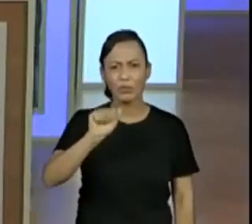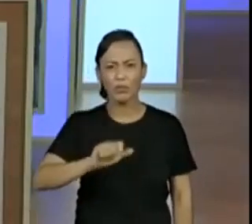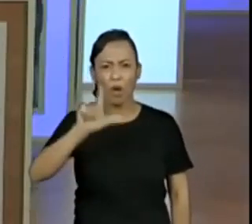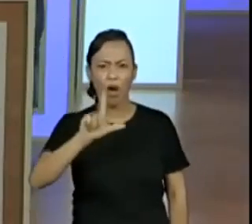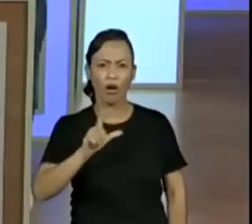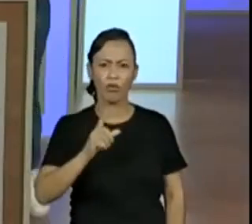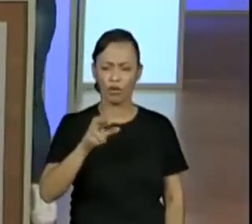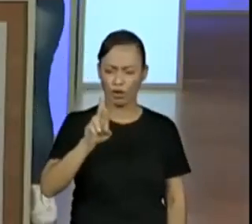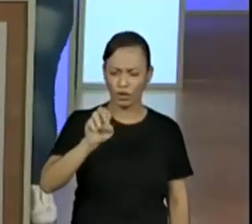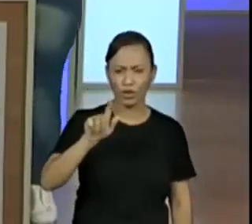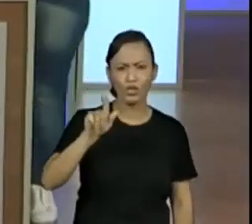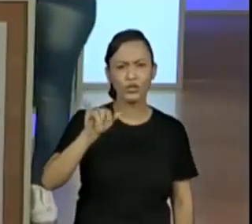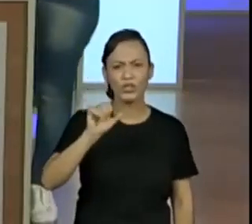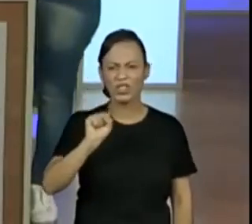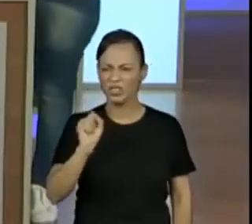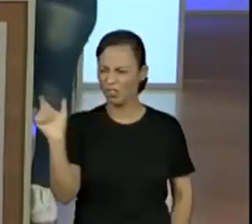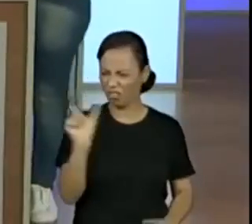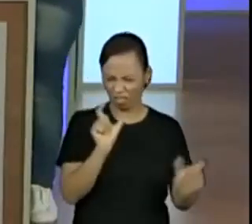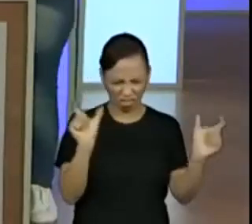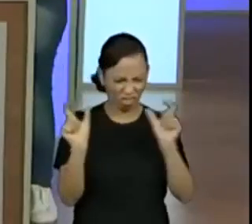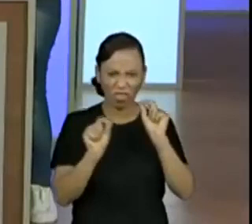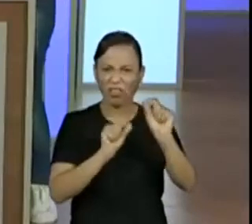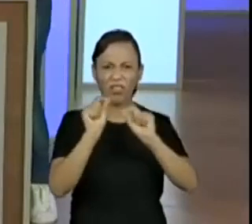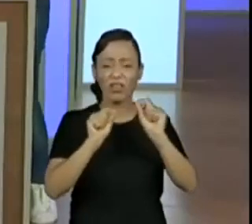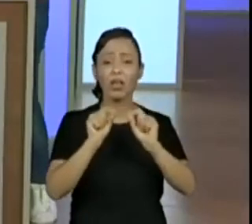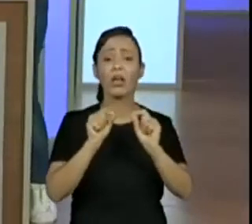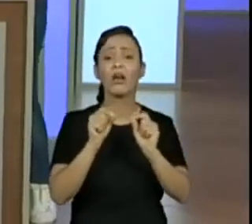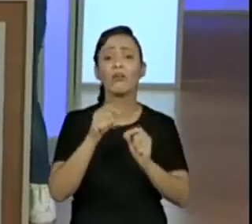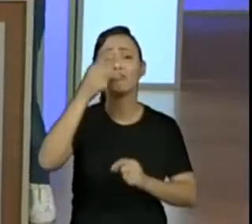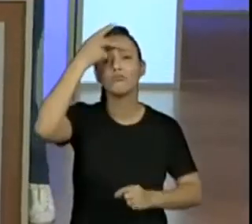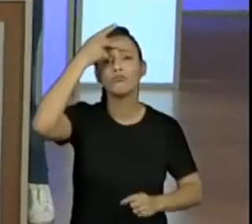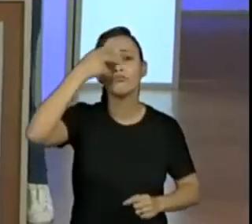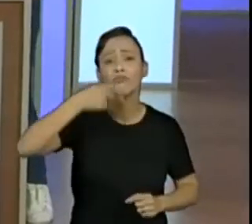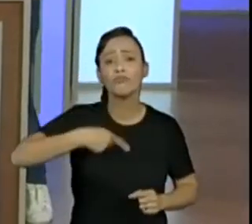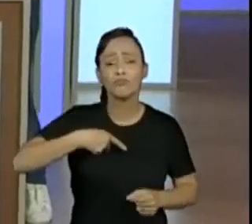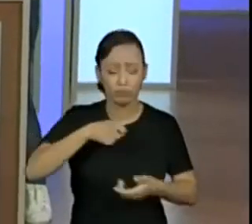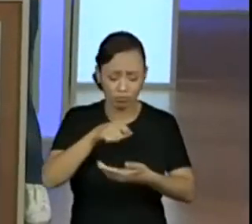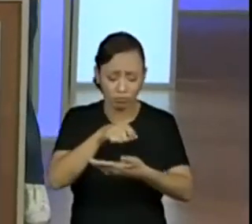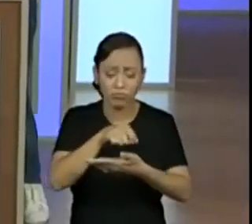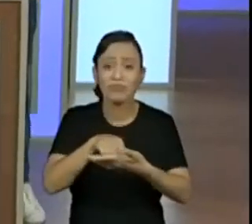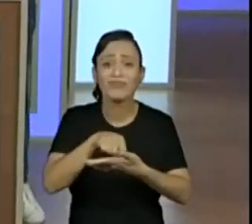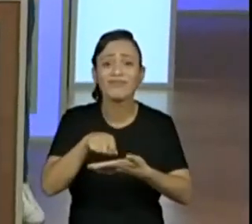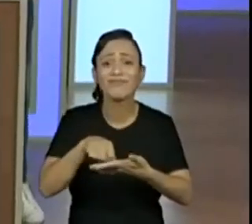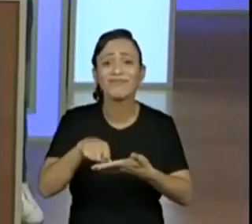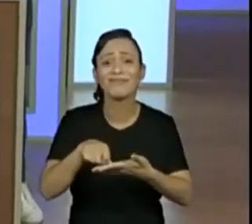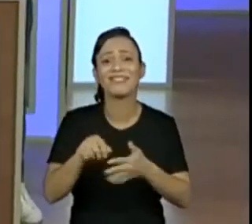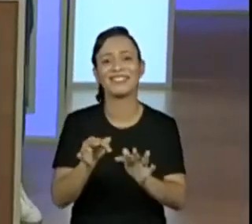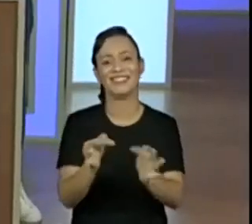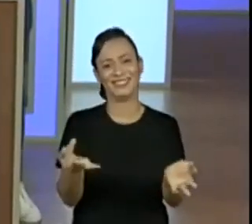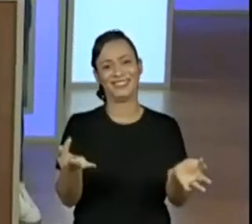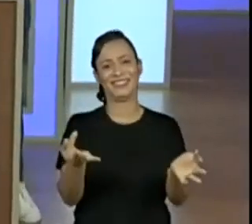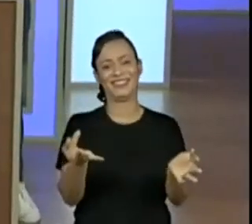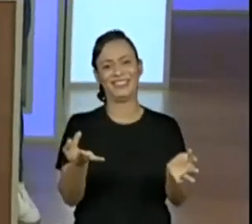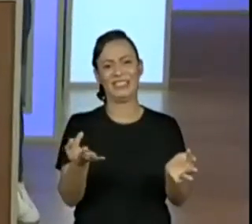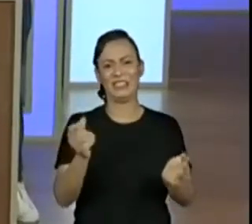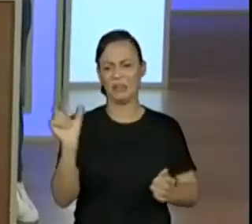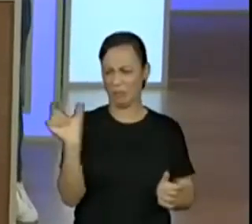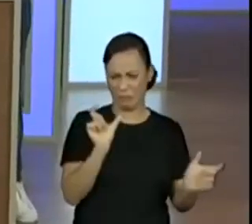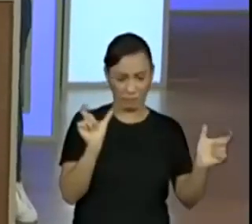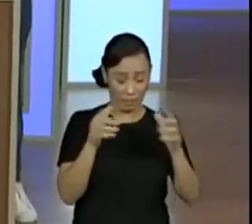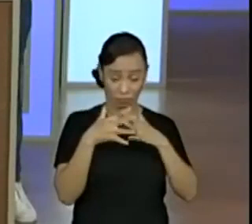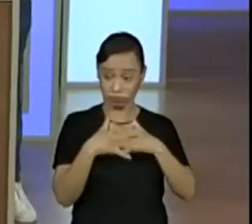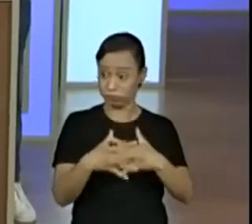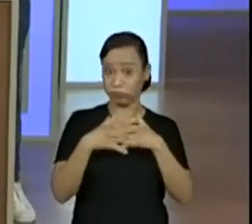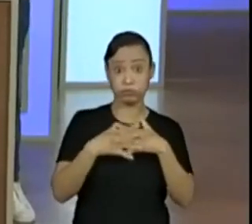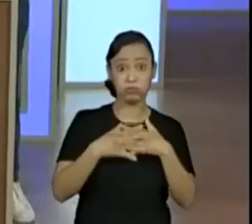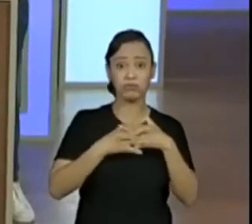os pauzinhos que a gente fala para vocês fazerem no caderno. São registros pessoais, né, professora? Perfeito, e eu sempre falo para a criançada, esqueçam essa parte que a